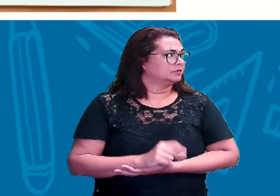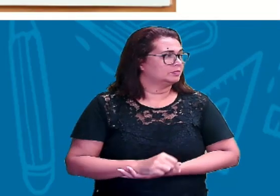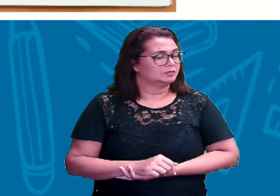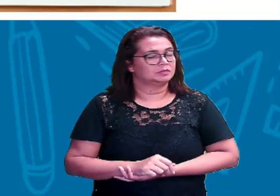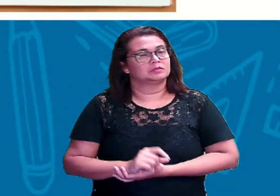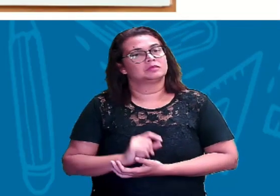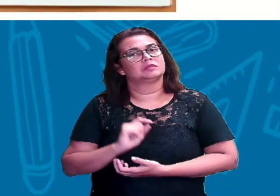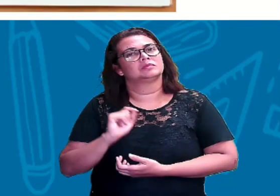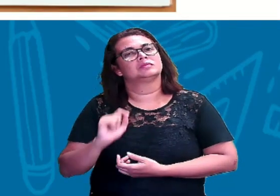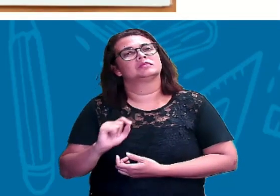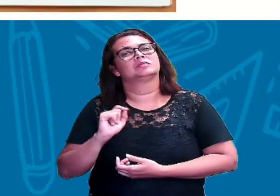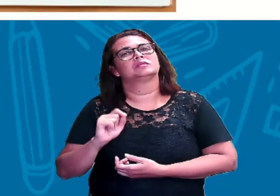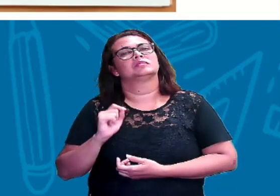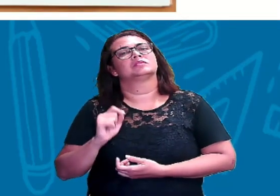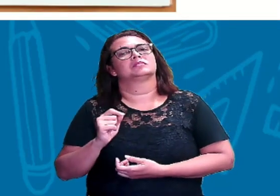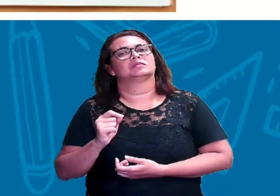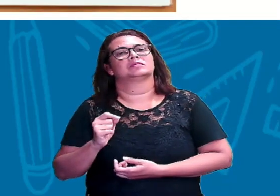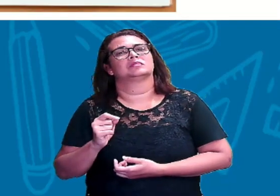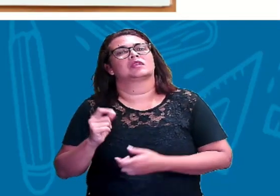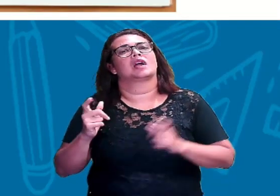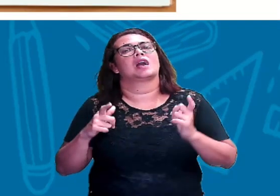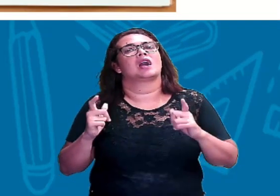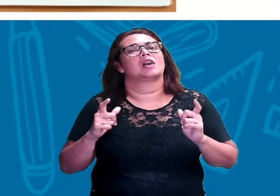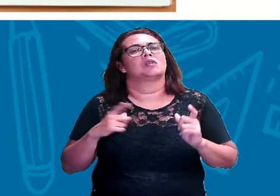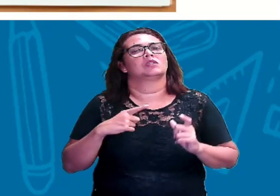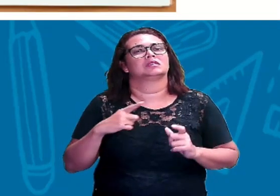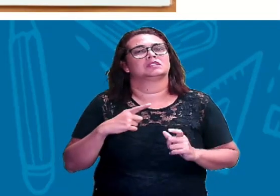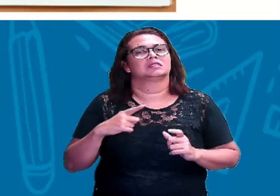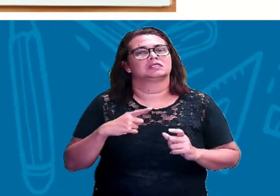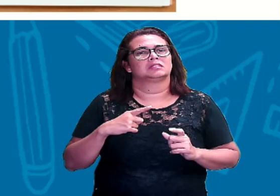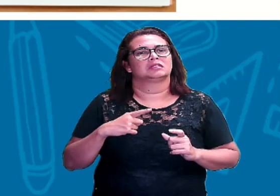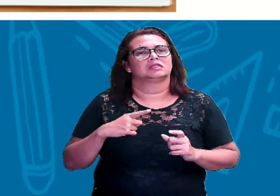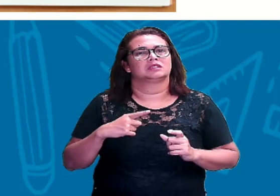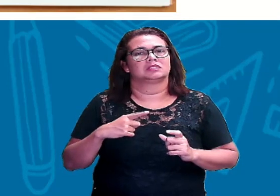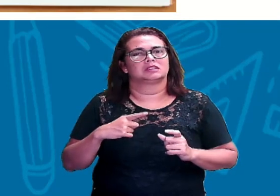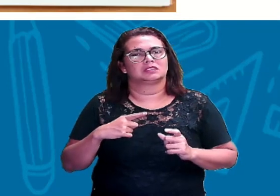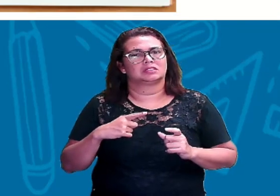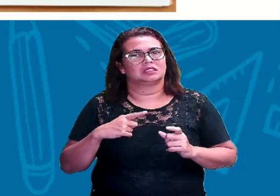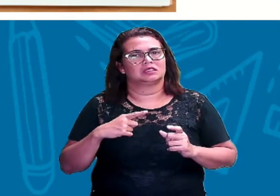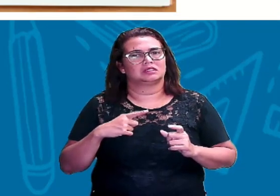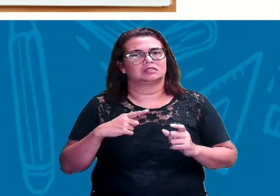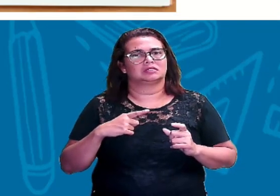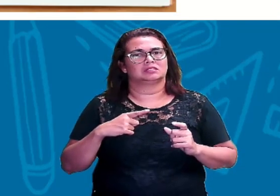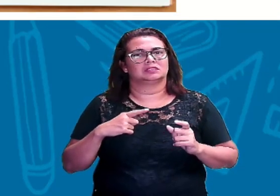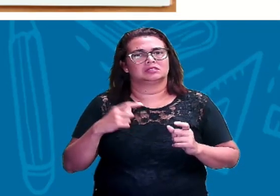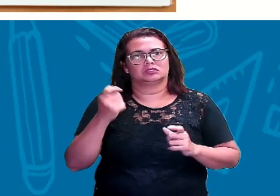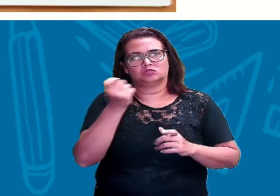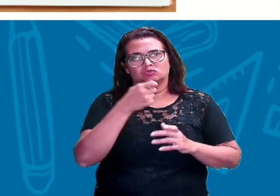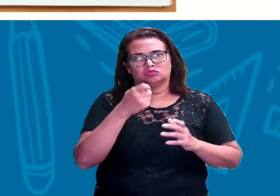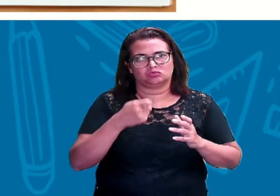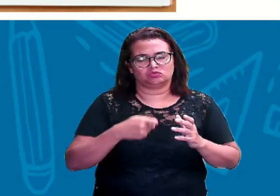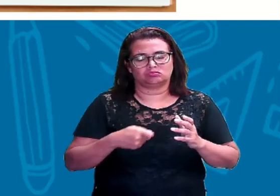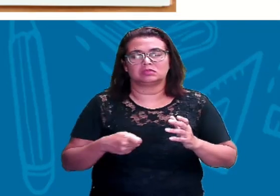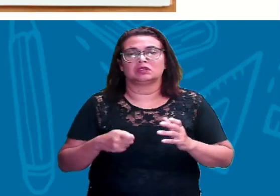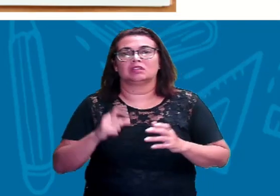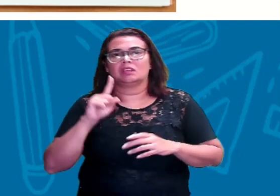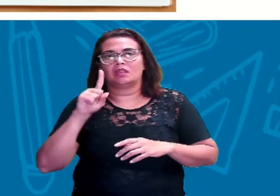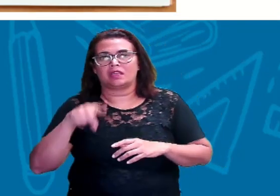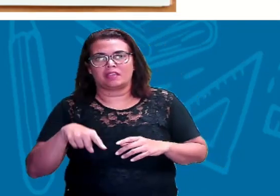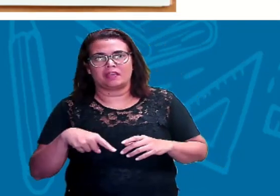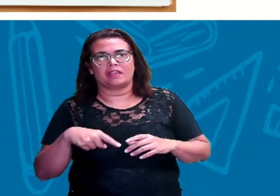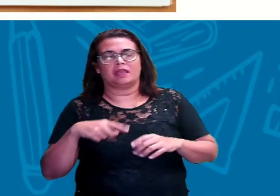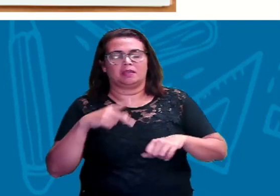Por quê? Onde eram encontradas? Então, poderiam ser encontrados esses rabiscos, gente? Em joias, tá? Em